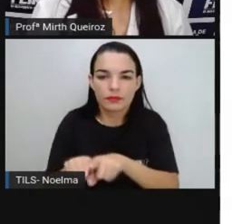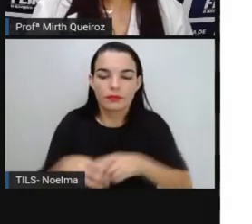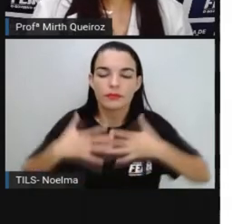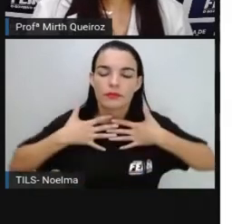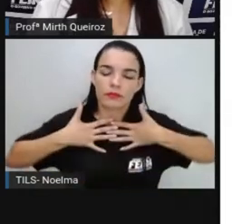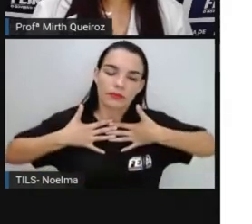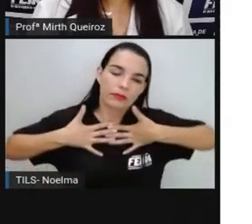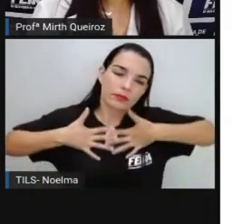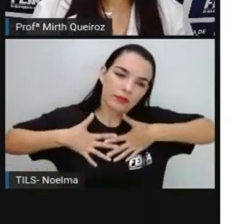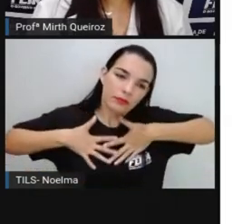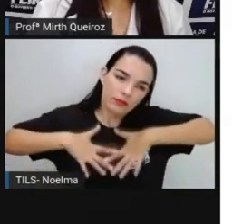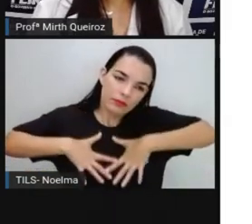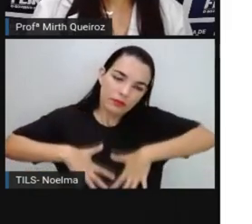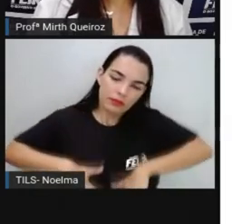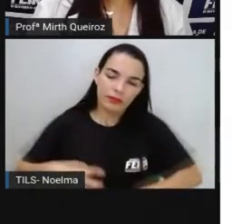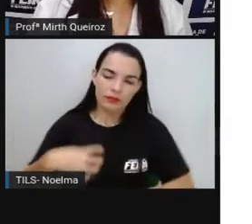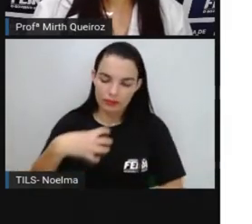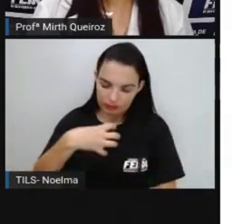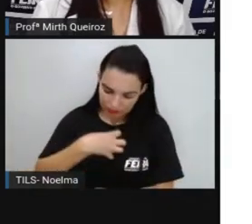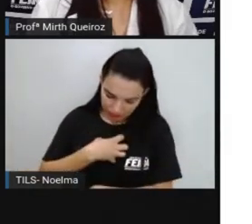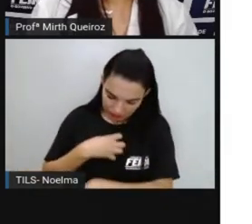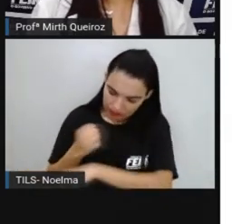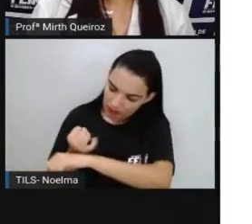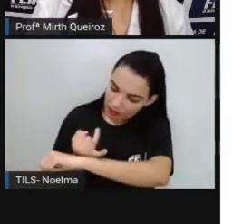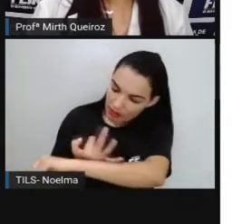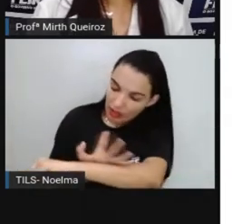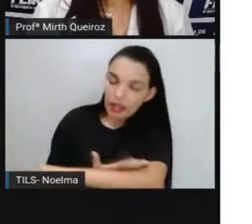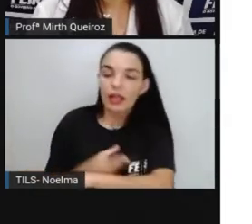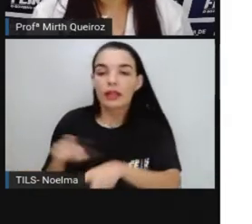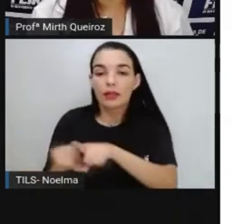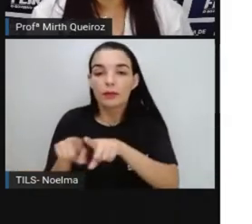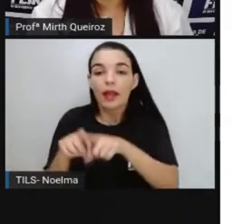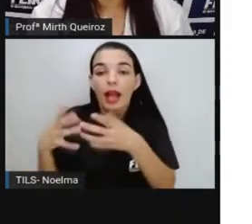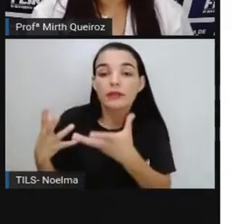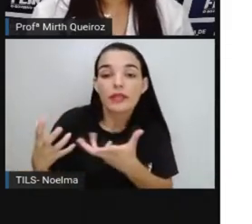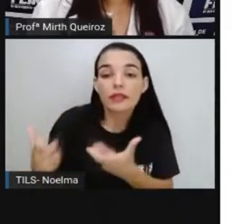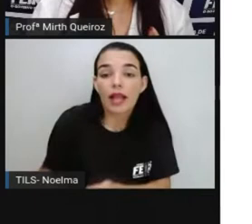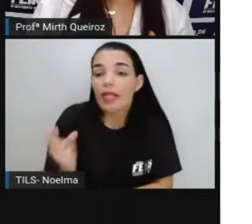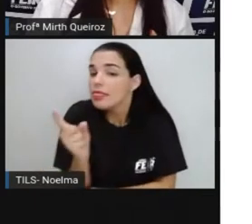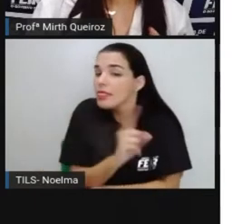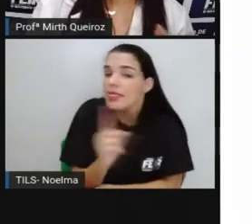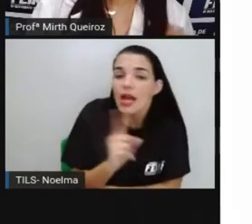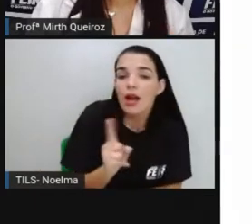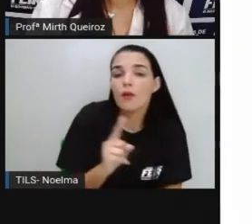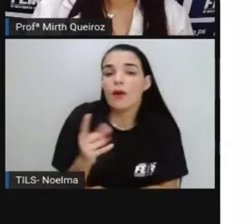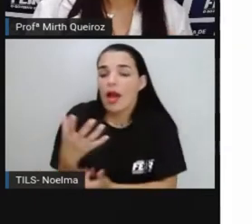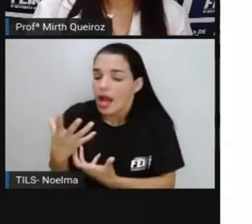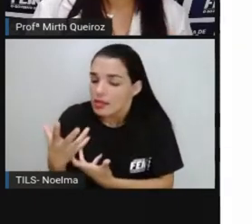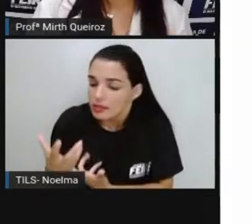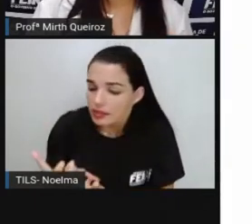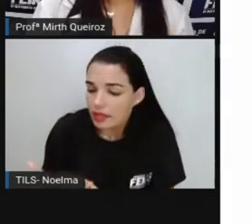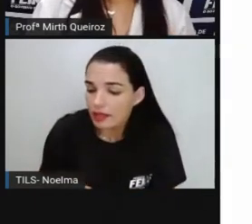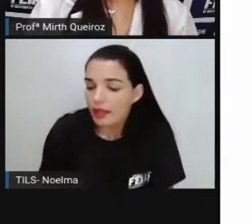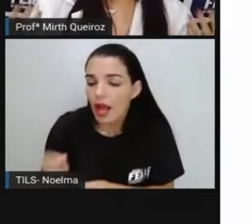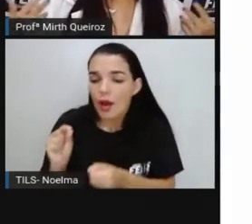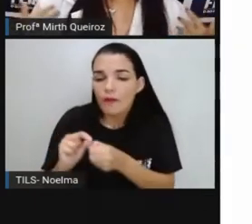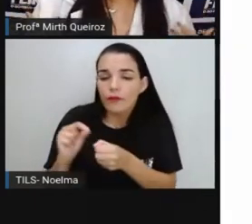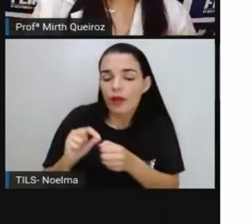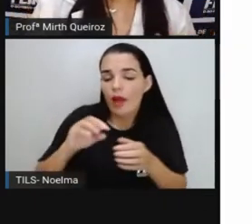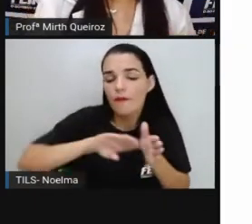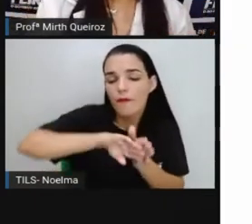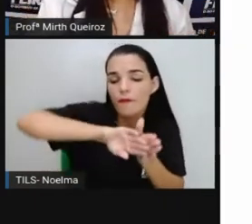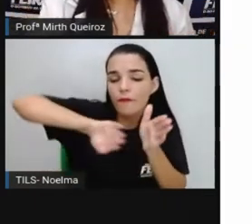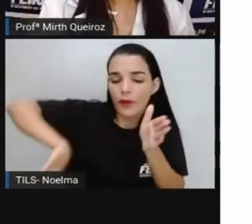aceitação, certo? Aceitação do não, a aceitação do que não é possível, o que está fora do meu limite, o que